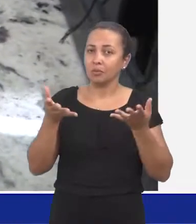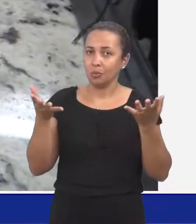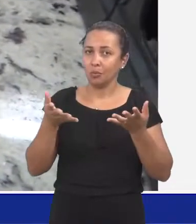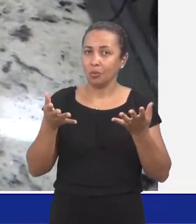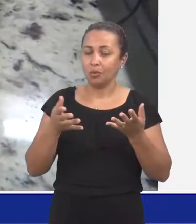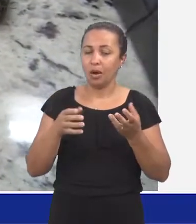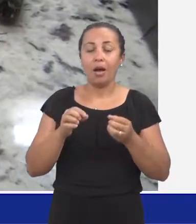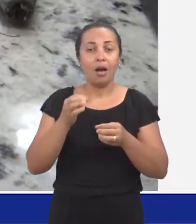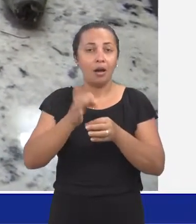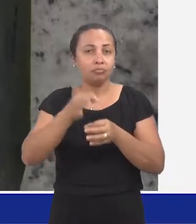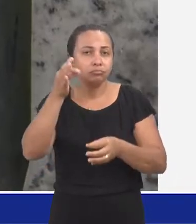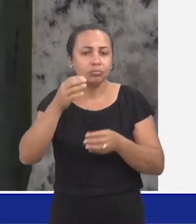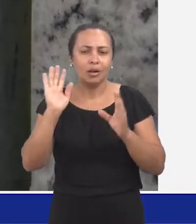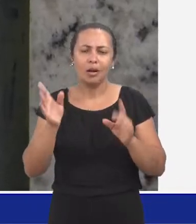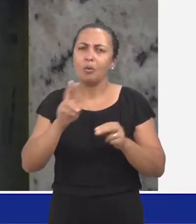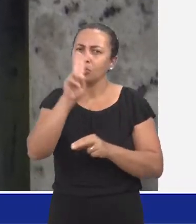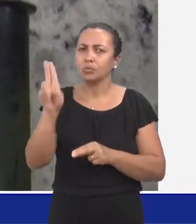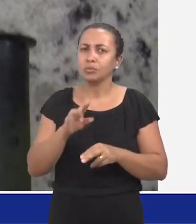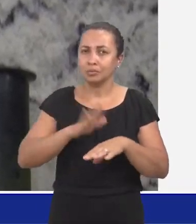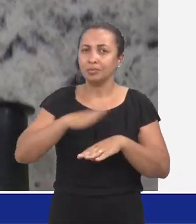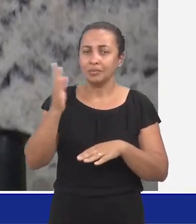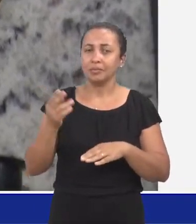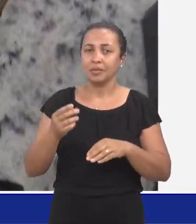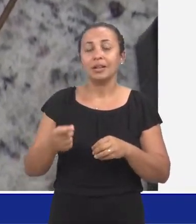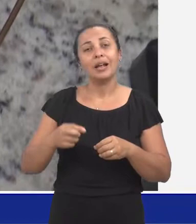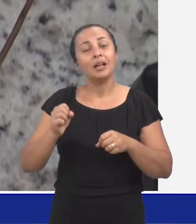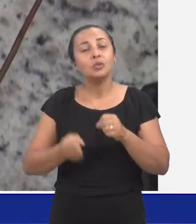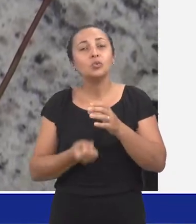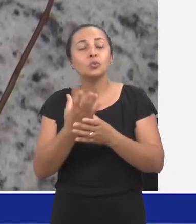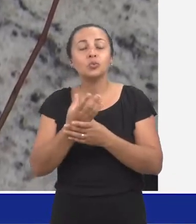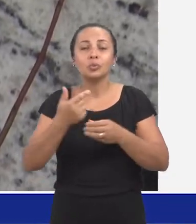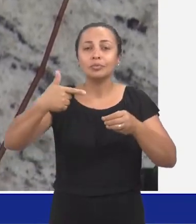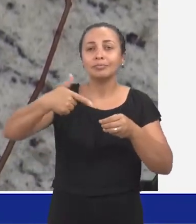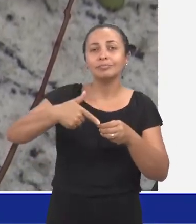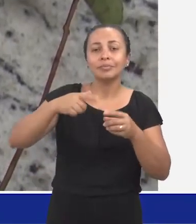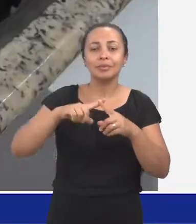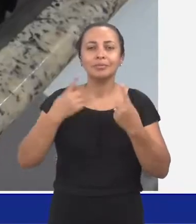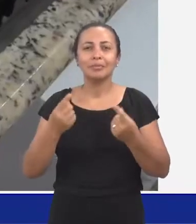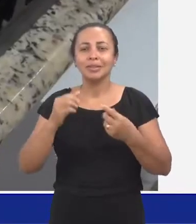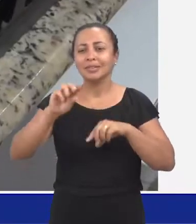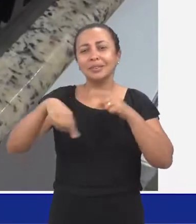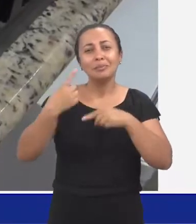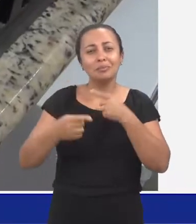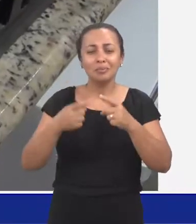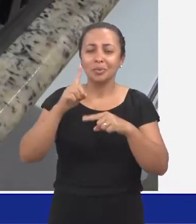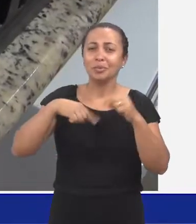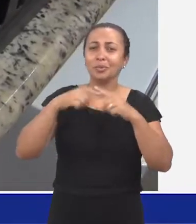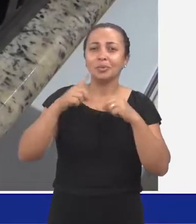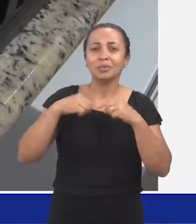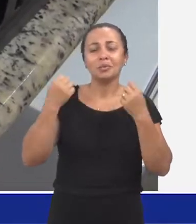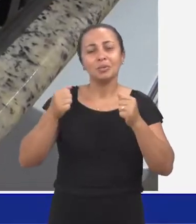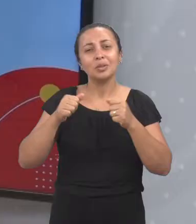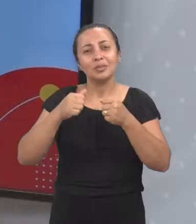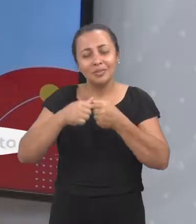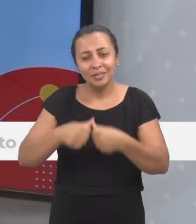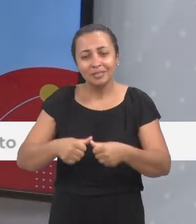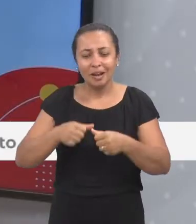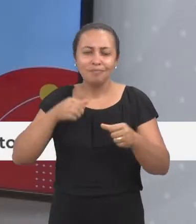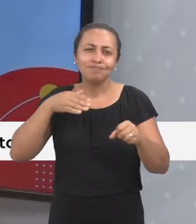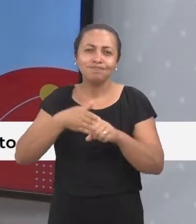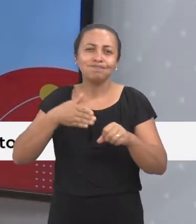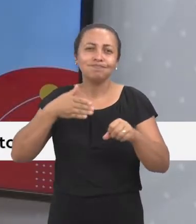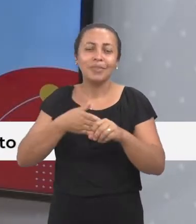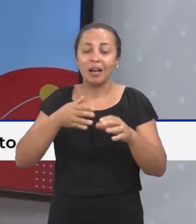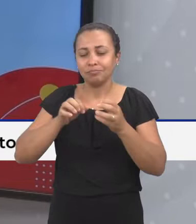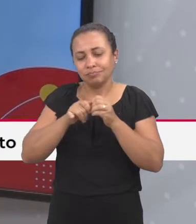recipientes mais utilizados nesses casos são os derivados de petróleo e esse material restringe o desenvolvimento das raízes. Por aqui,